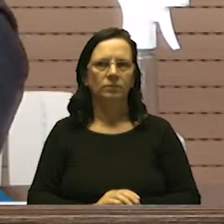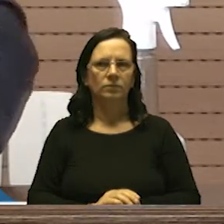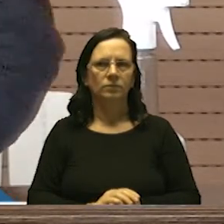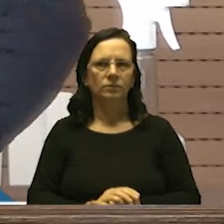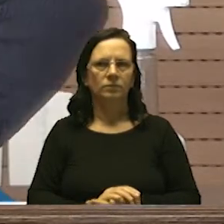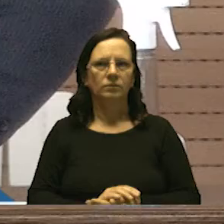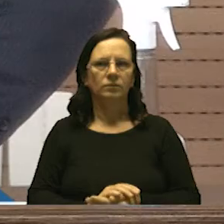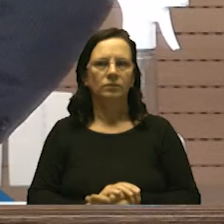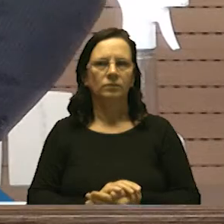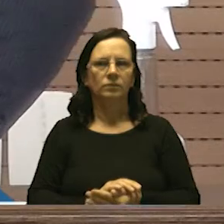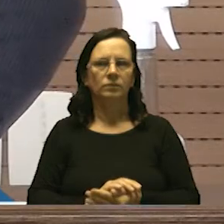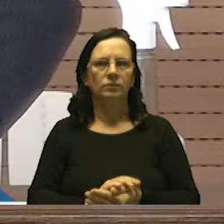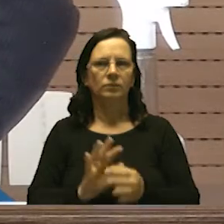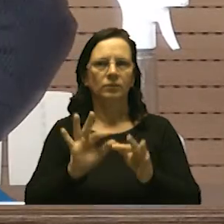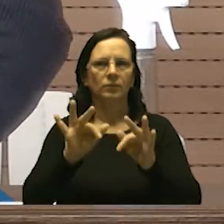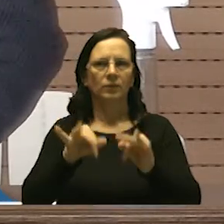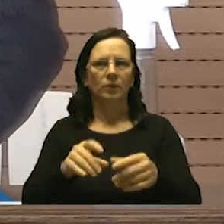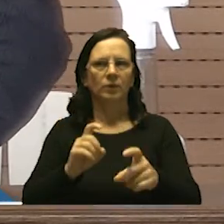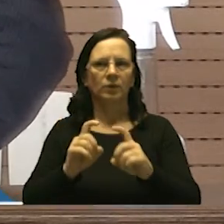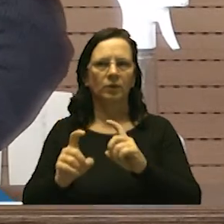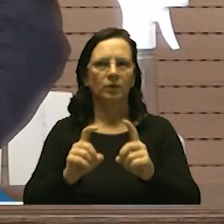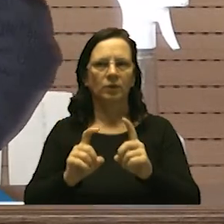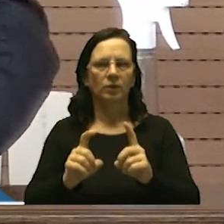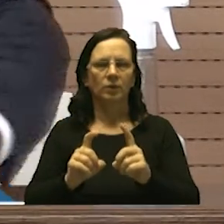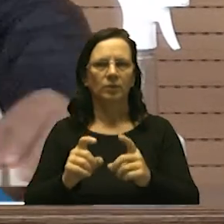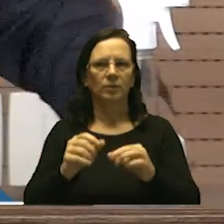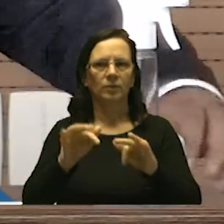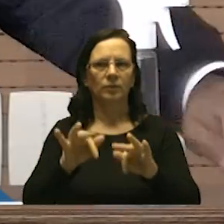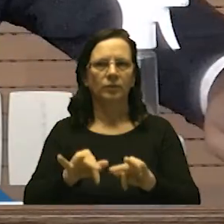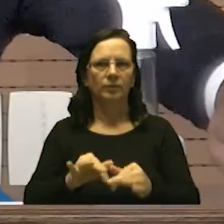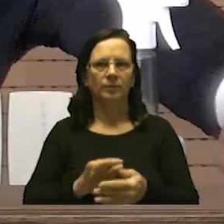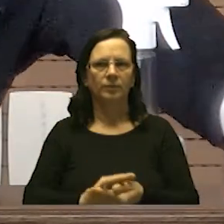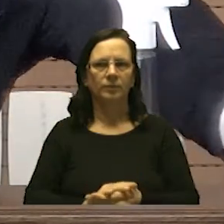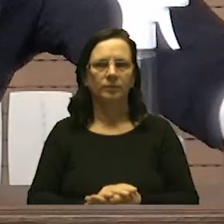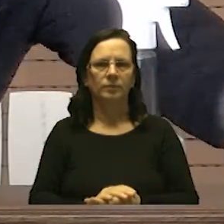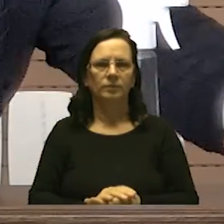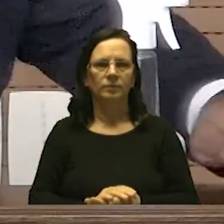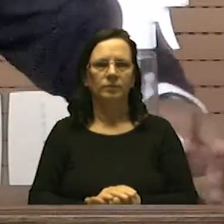Esgotada a pauta do dia e nada mais havendo a tratar, declaro encerrada a presente sessão.